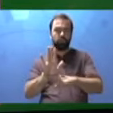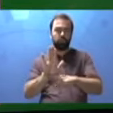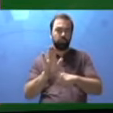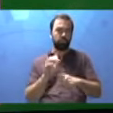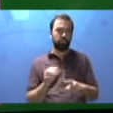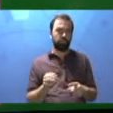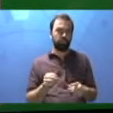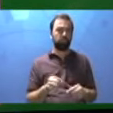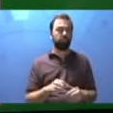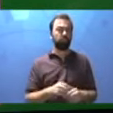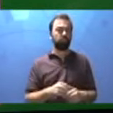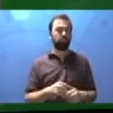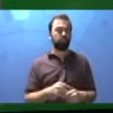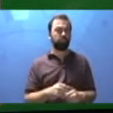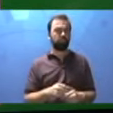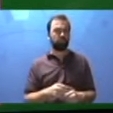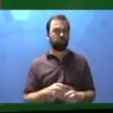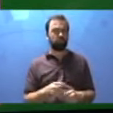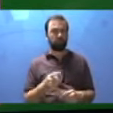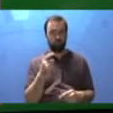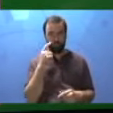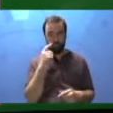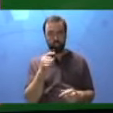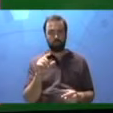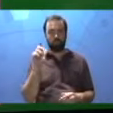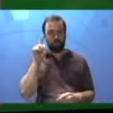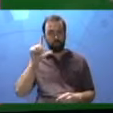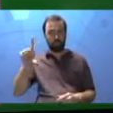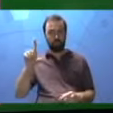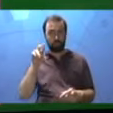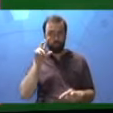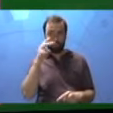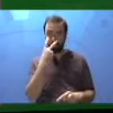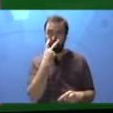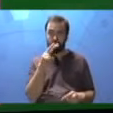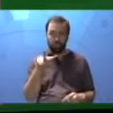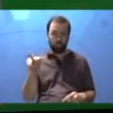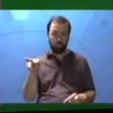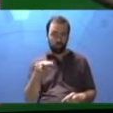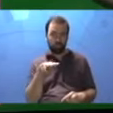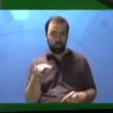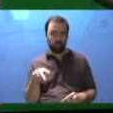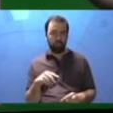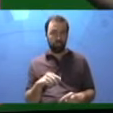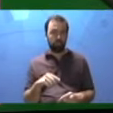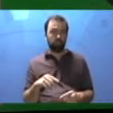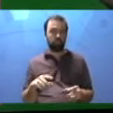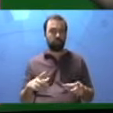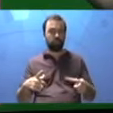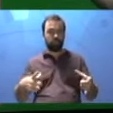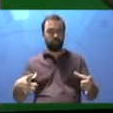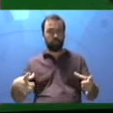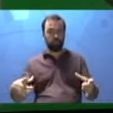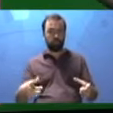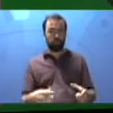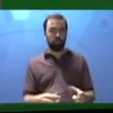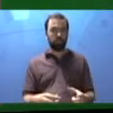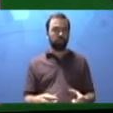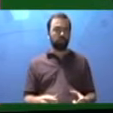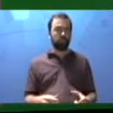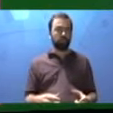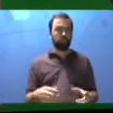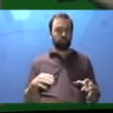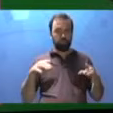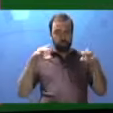é que ela nos dá uma visualização bem clara do lugar que já observamos o espaço